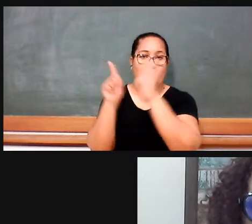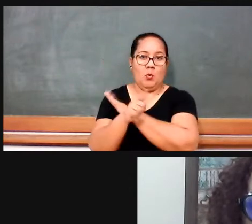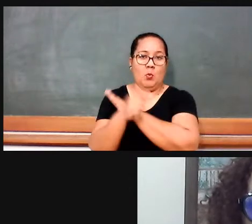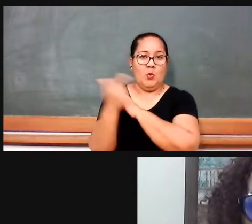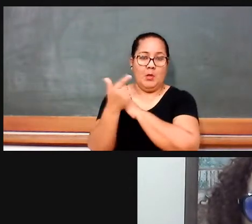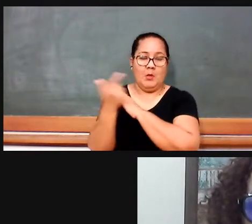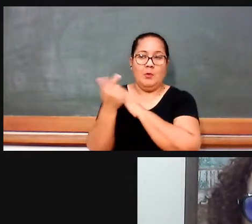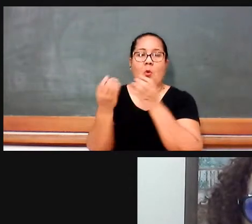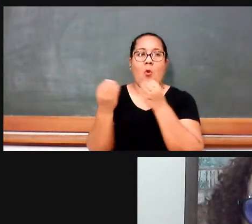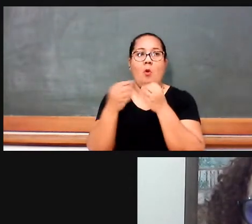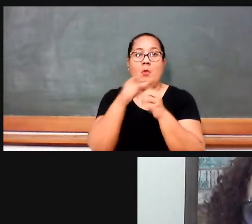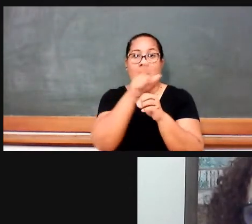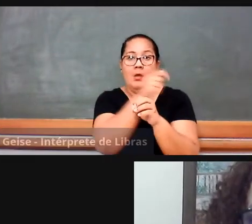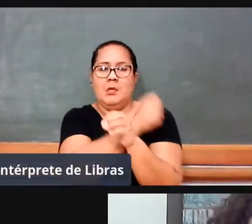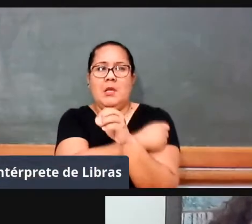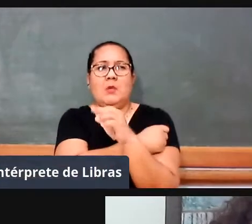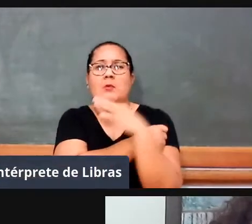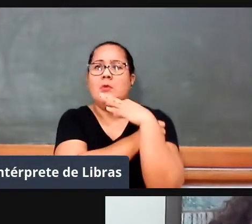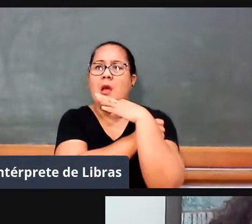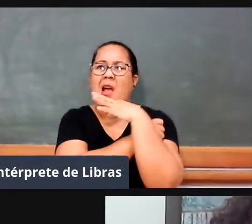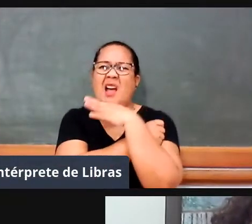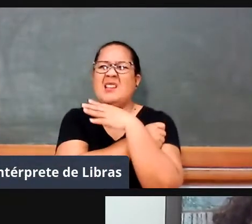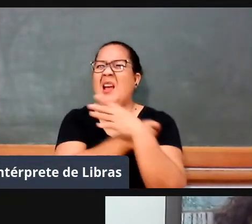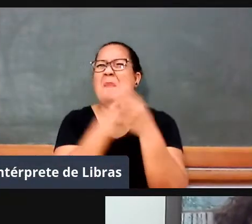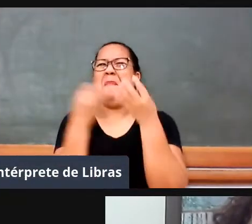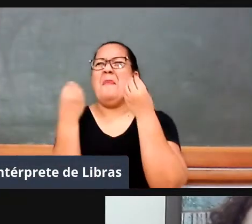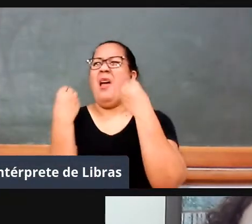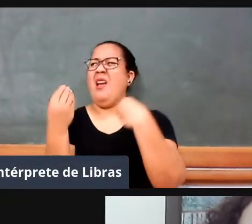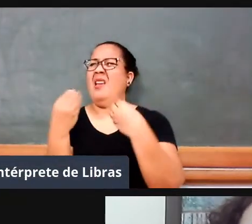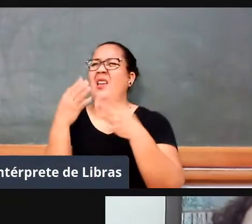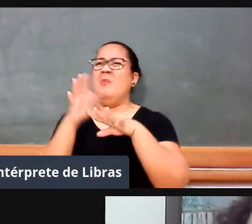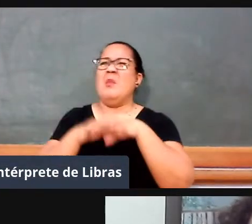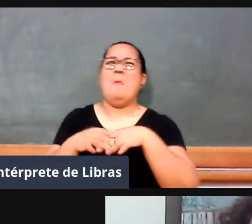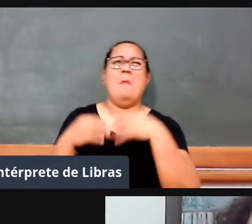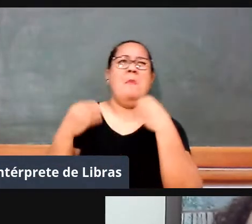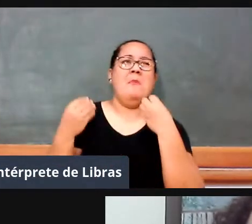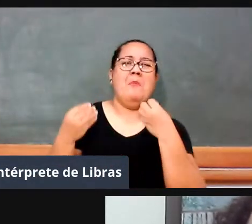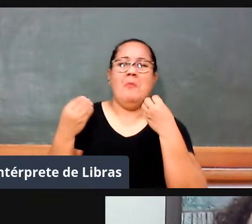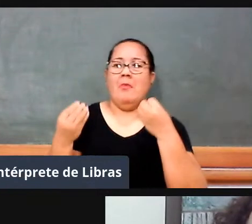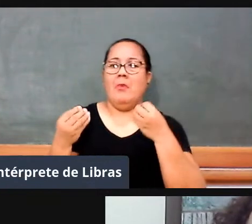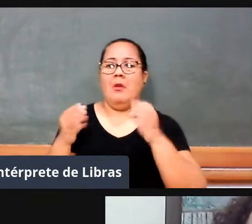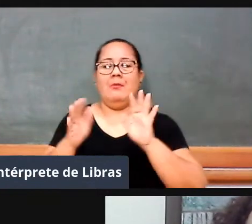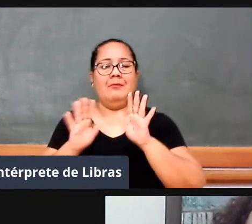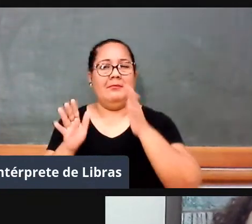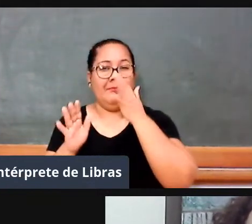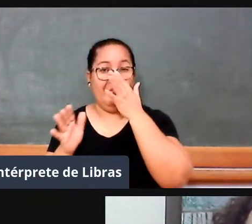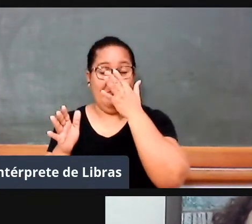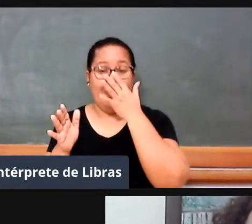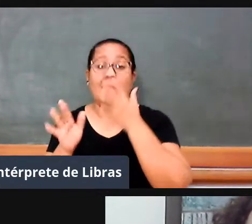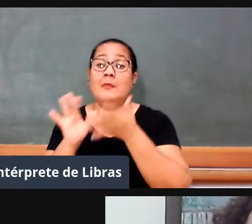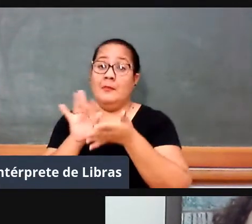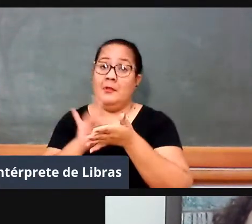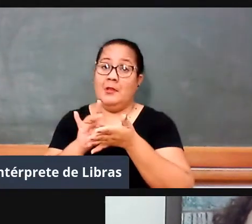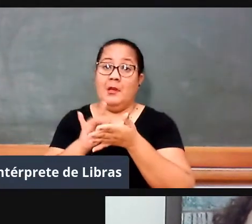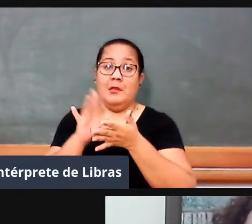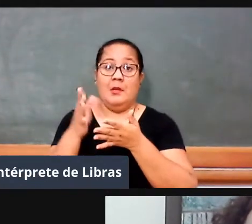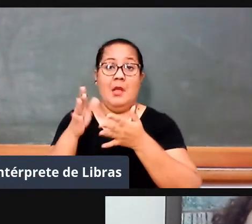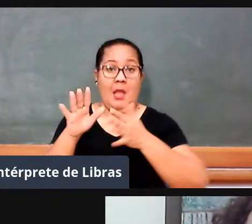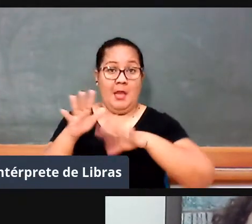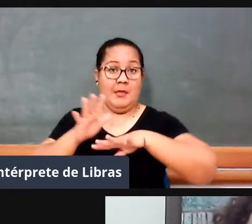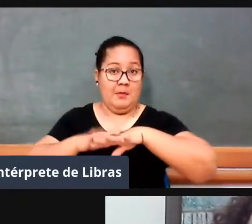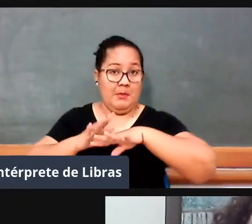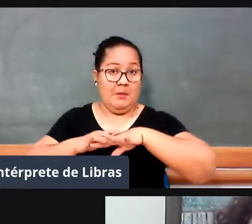imediatismo, né, veja, é, o ensino de matemática, ele acaba sempre se pautando por duas